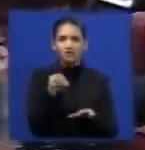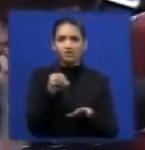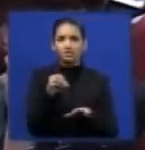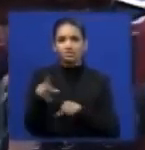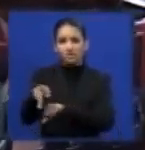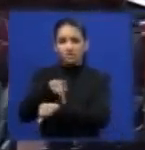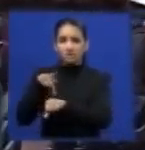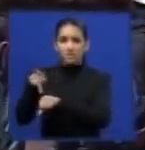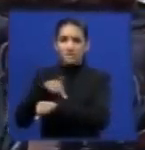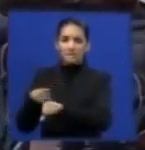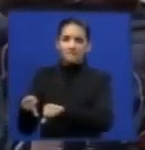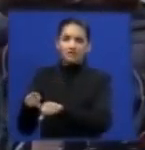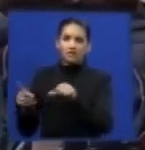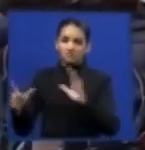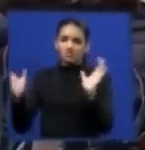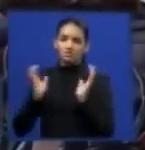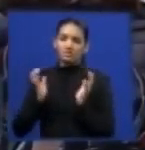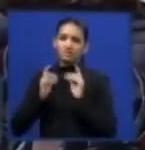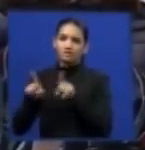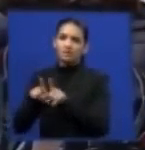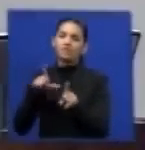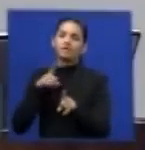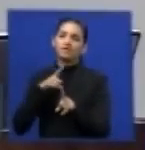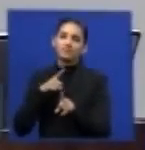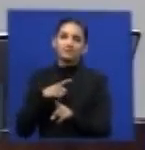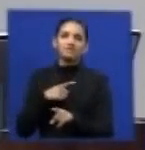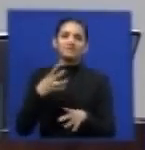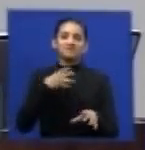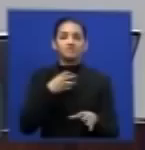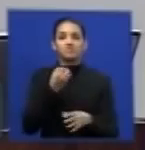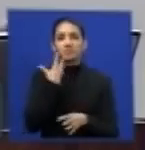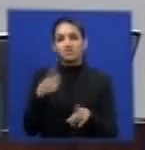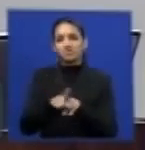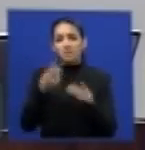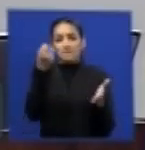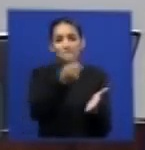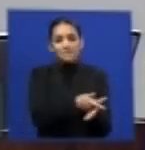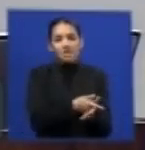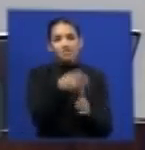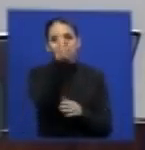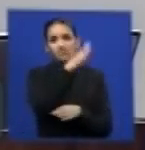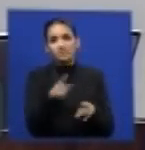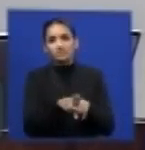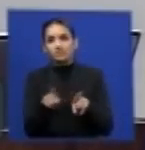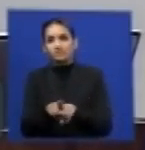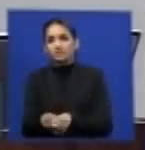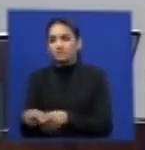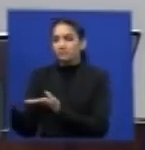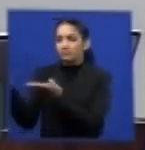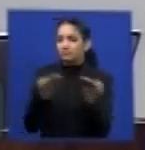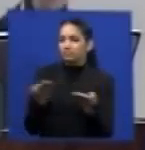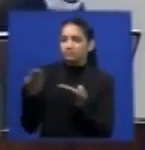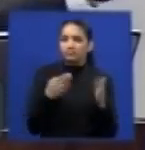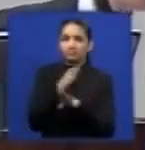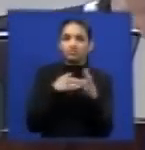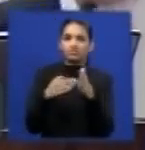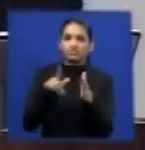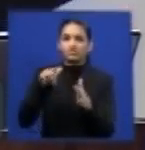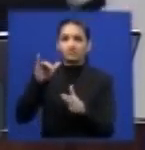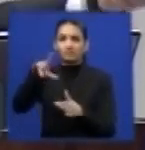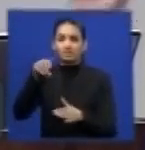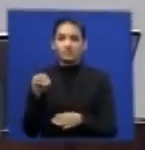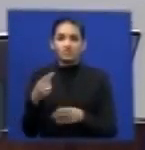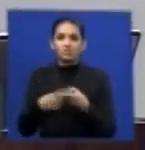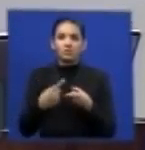primeiro mundo que certamente vão ter muita alegria em pagar para nós recebermos esse material aqui enfim para nós